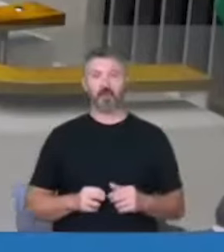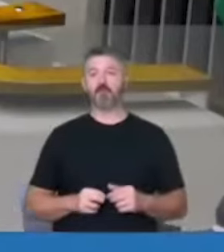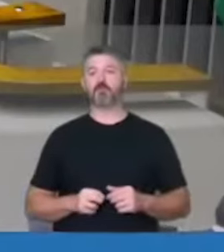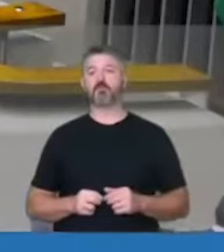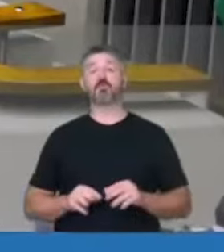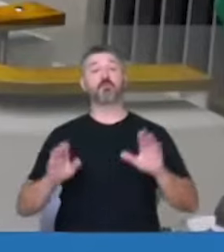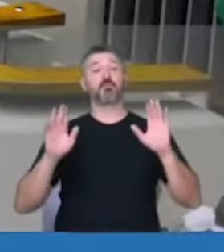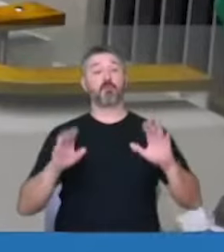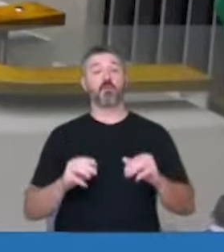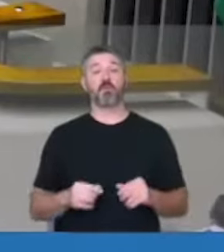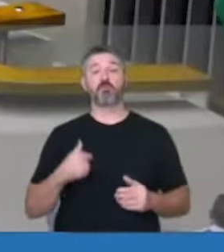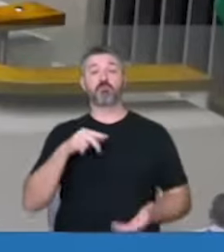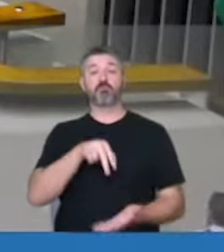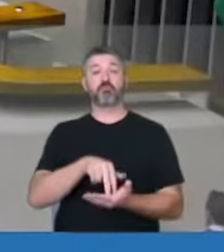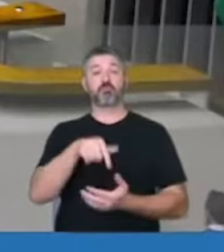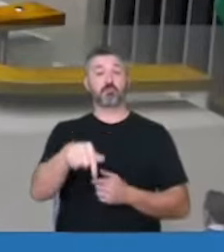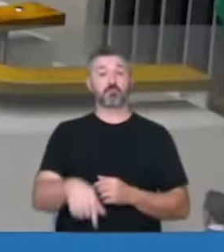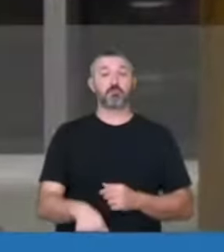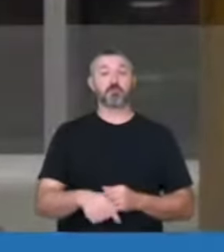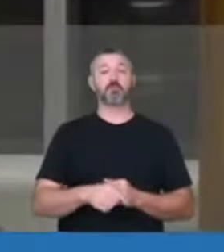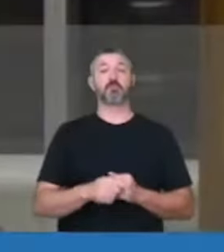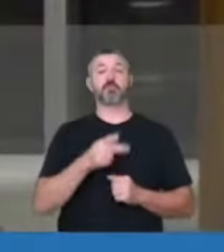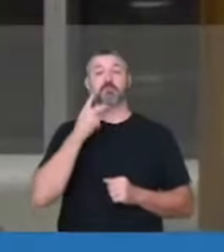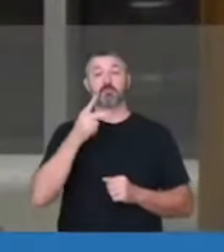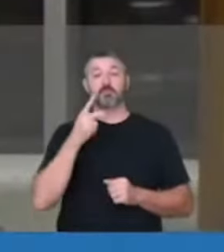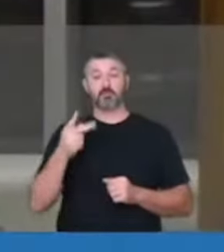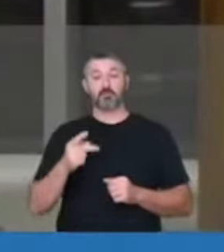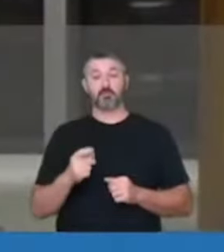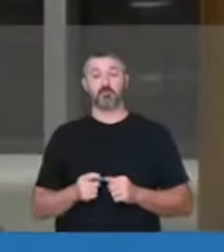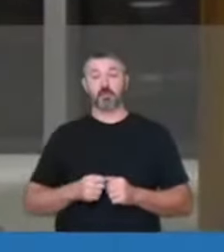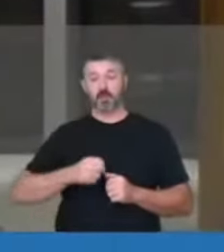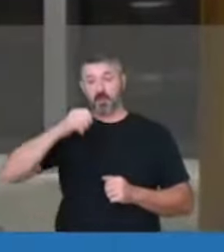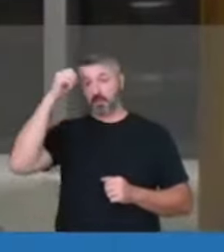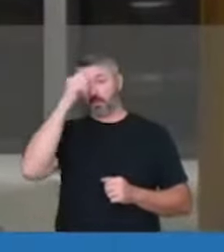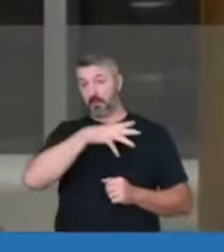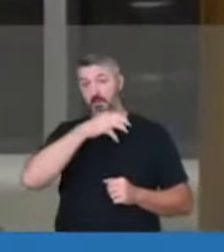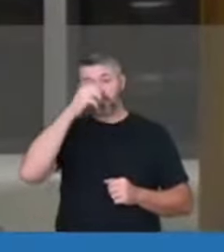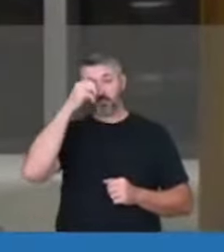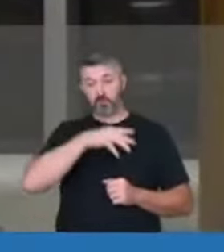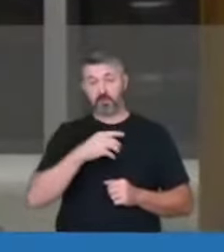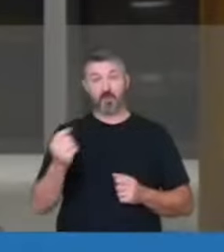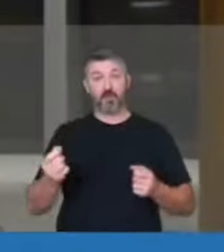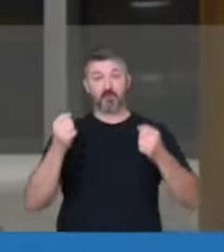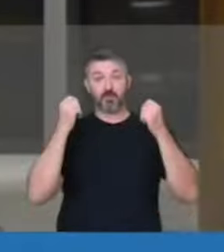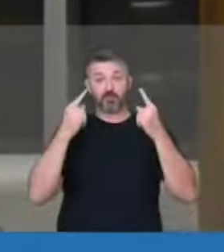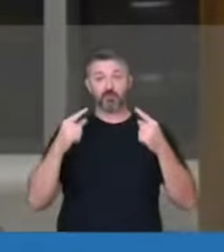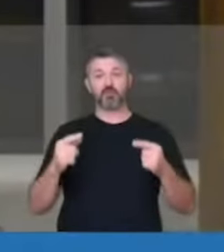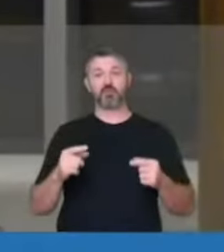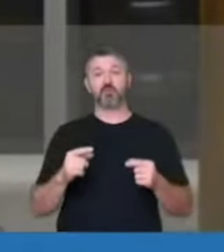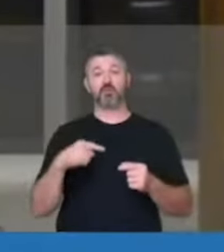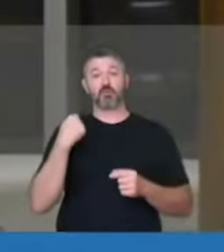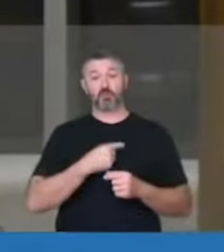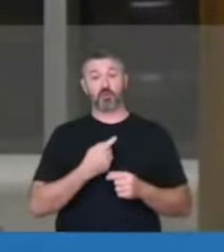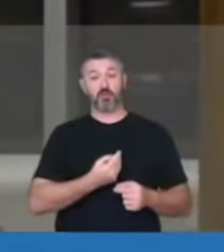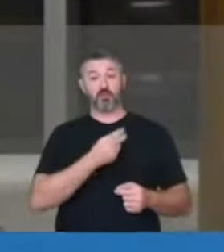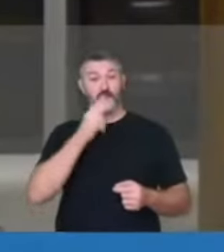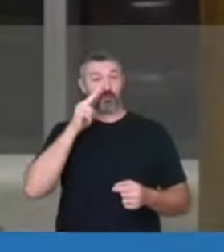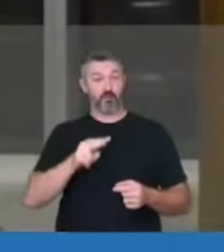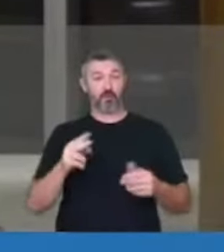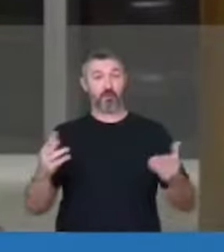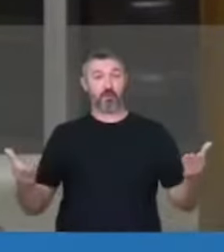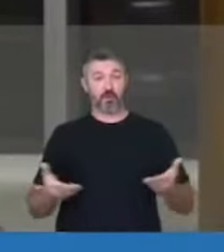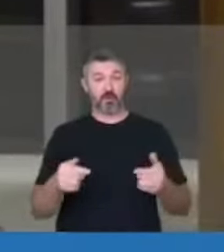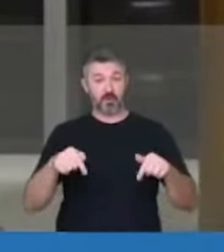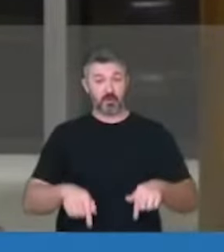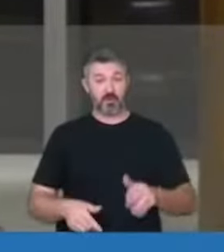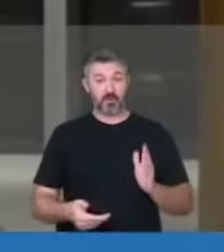Bom, presidente, venha a essa tribuna dizer a brutalidade e a barbaridade do que nós estamos vivenciando dentro desta